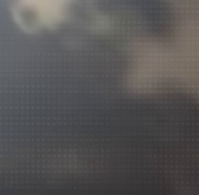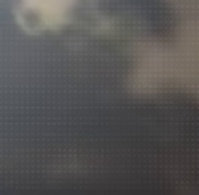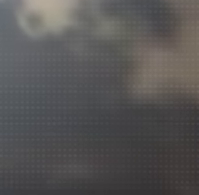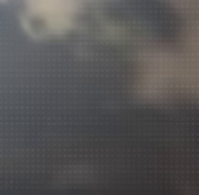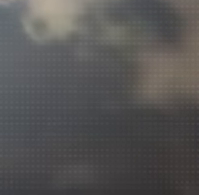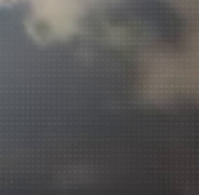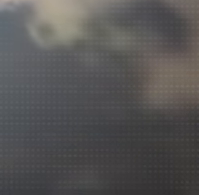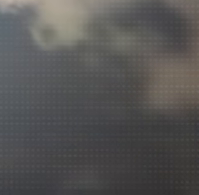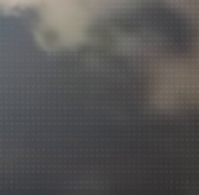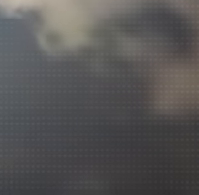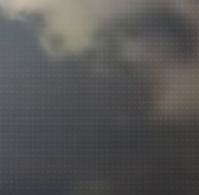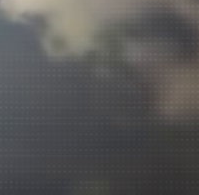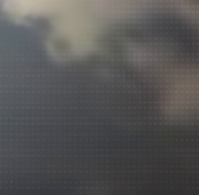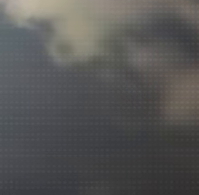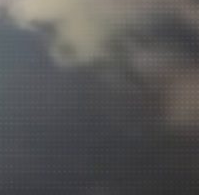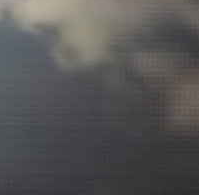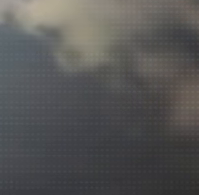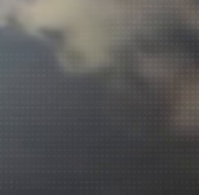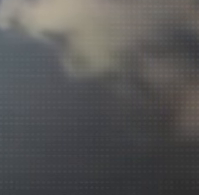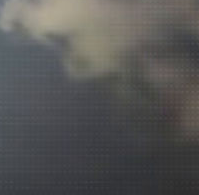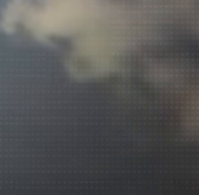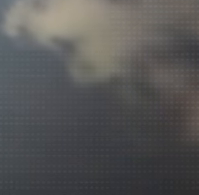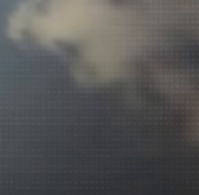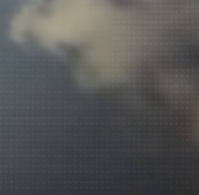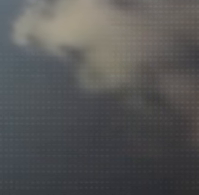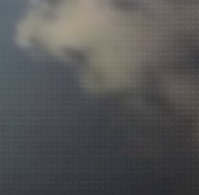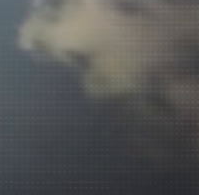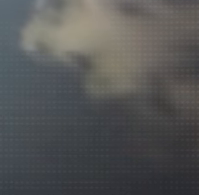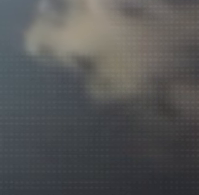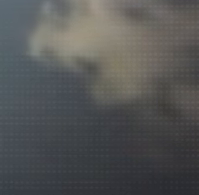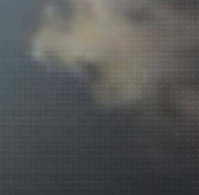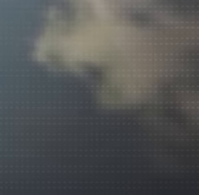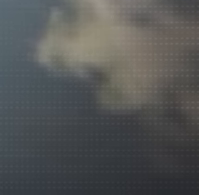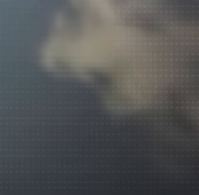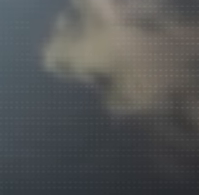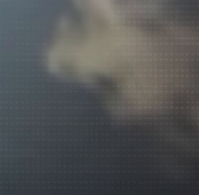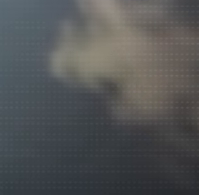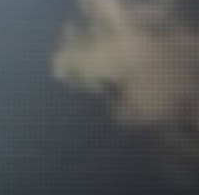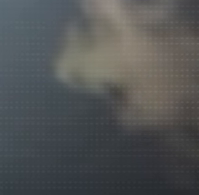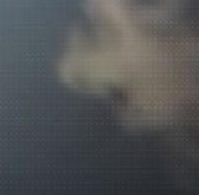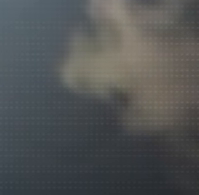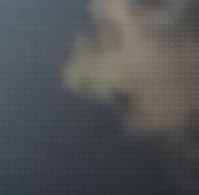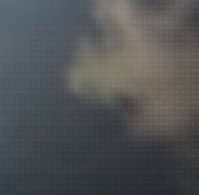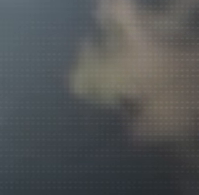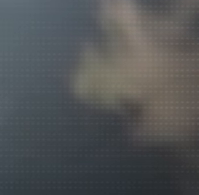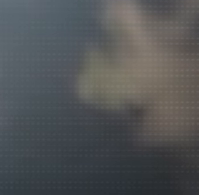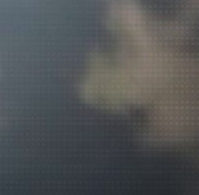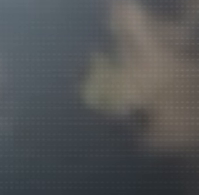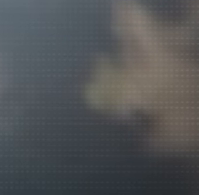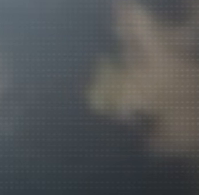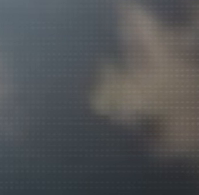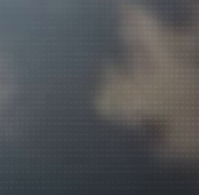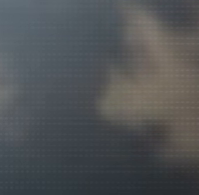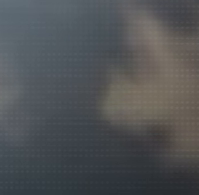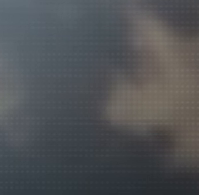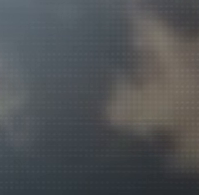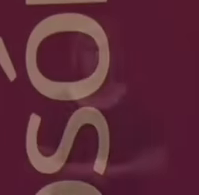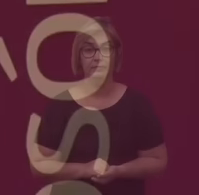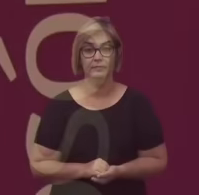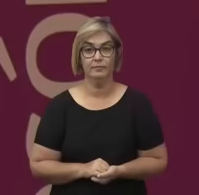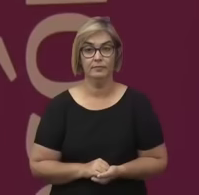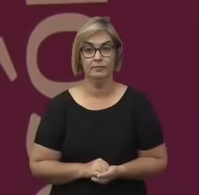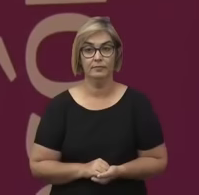Bonder sustentável. Olá